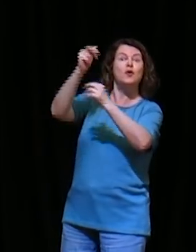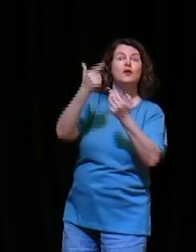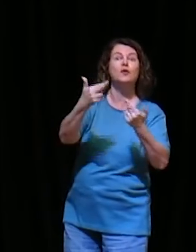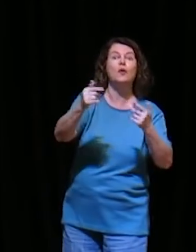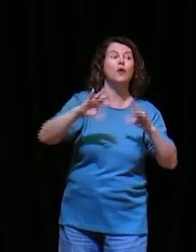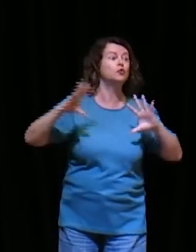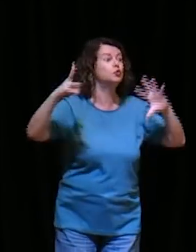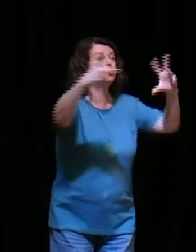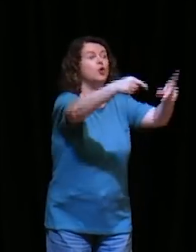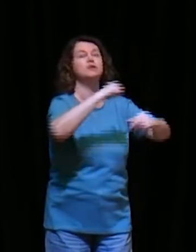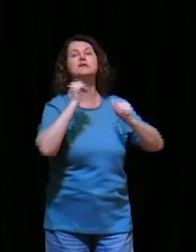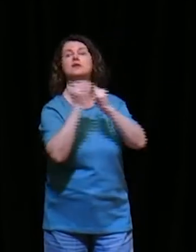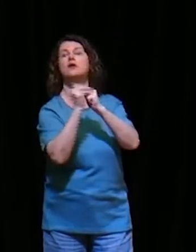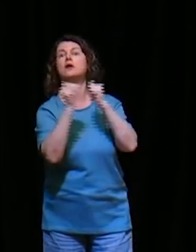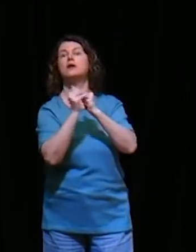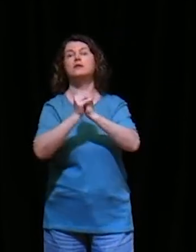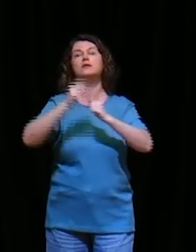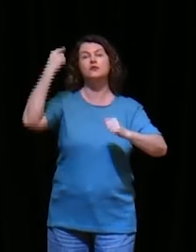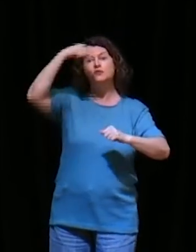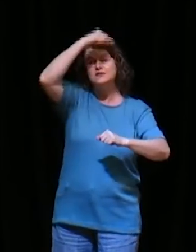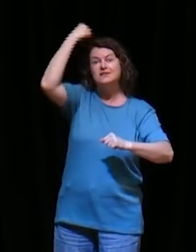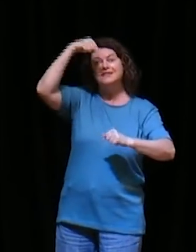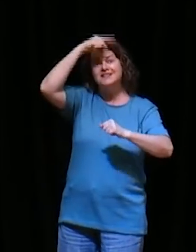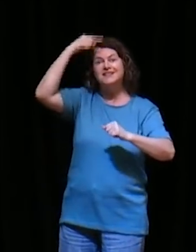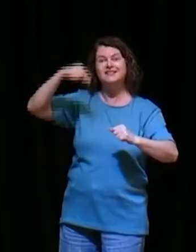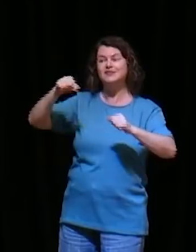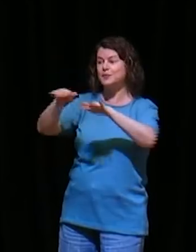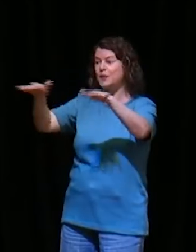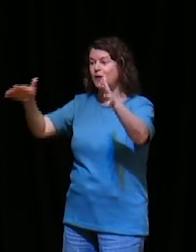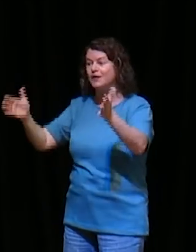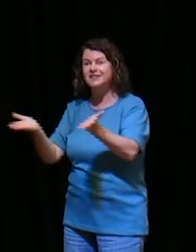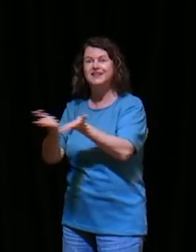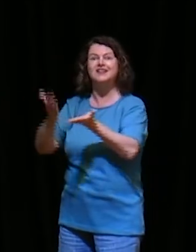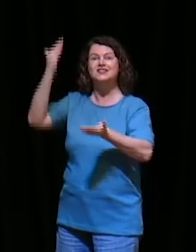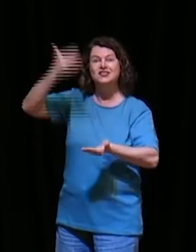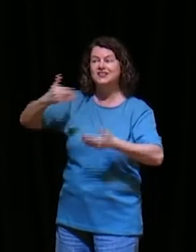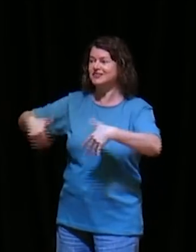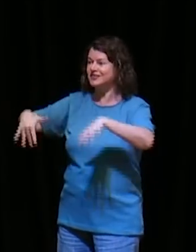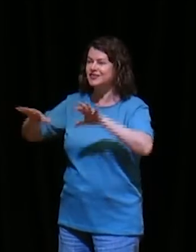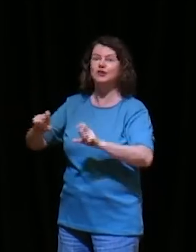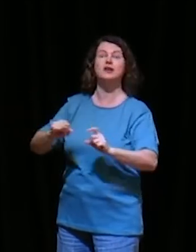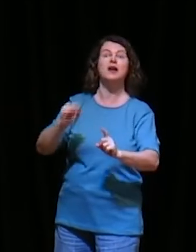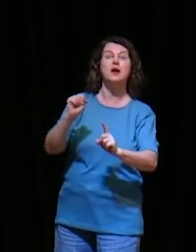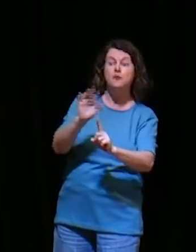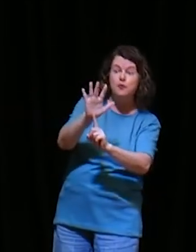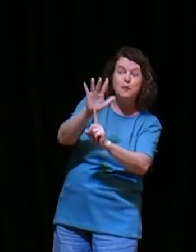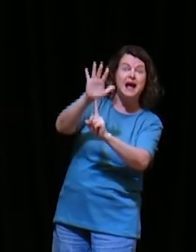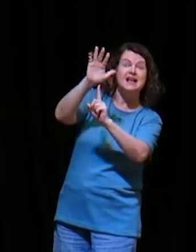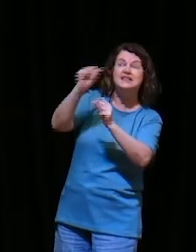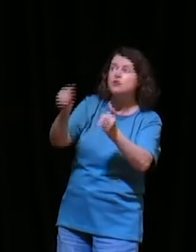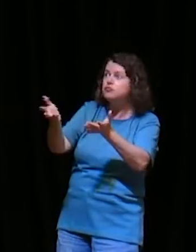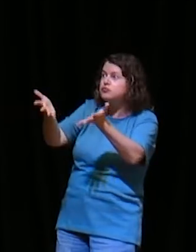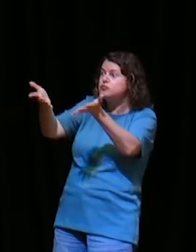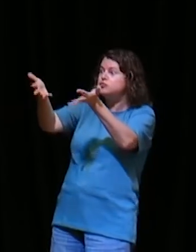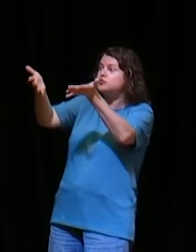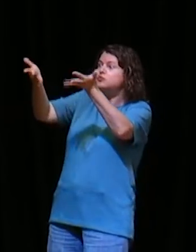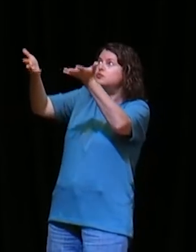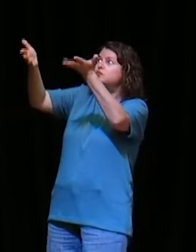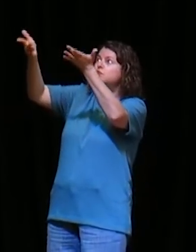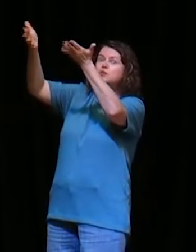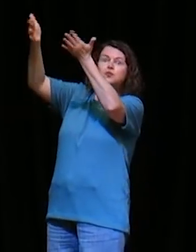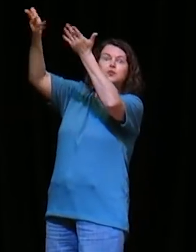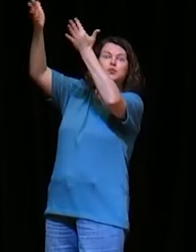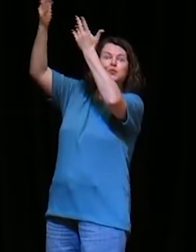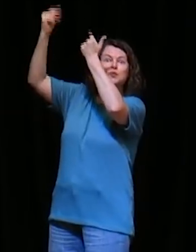sobre o altar de ouro, que está diante do trono, e a fumaça, do incenso, subiu, com as orações, dos santos, desde a mão do